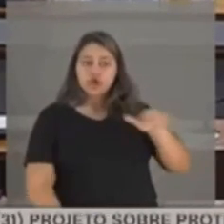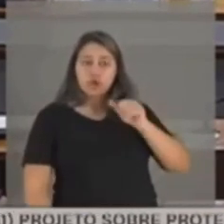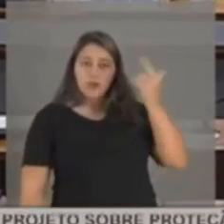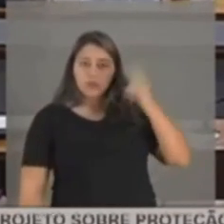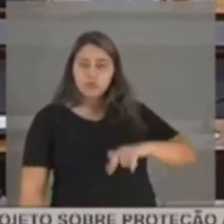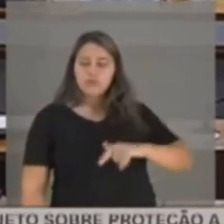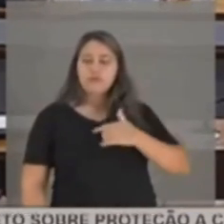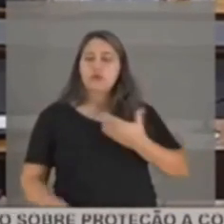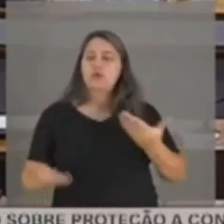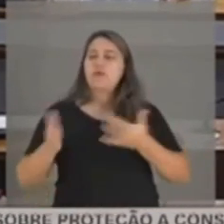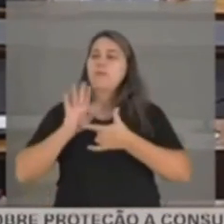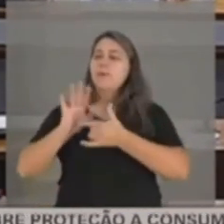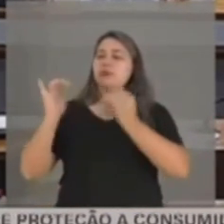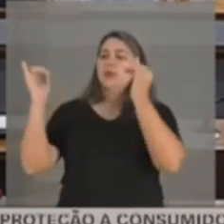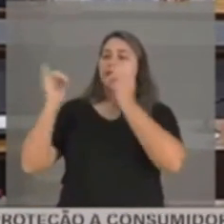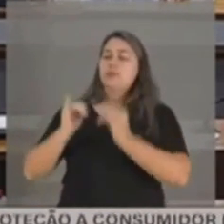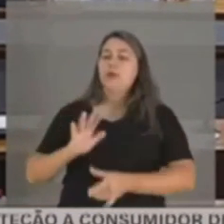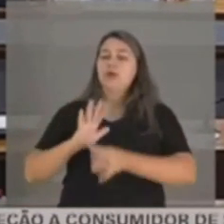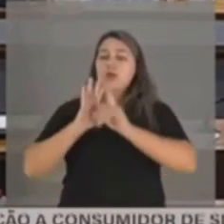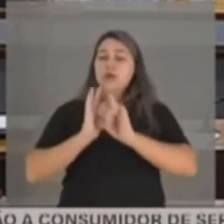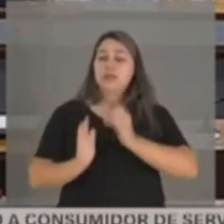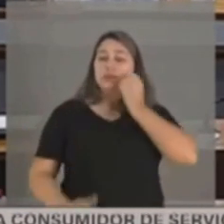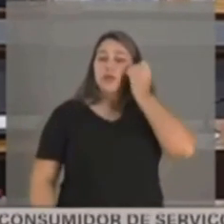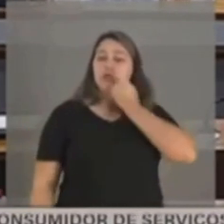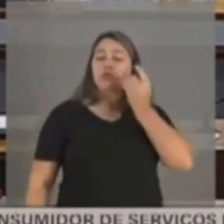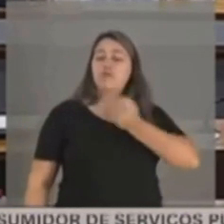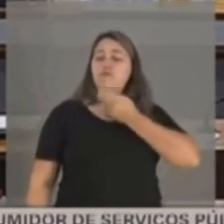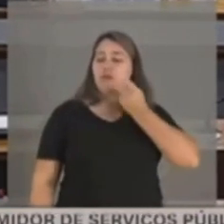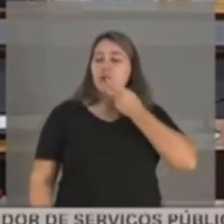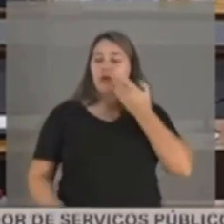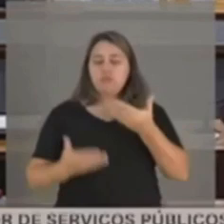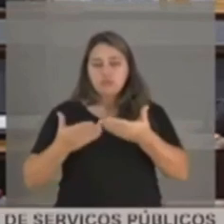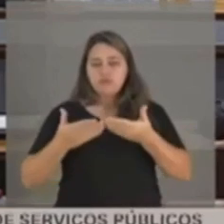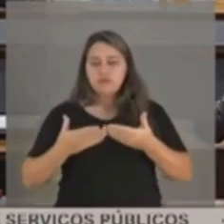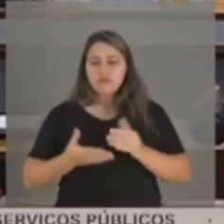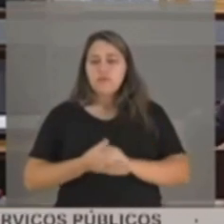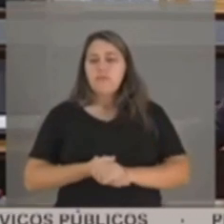Faça as imagens antes da senadora Zenaide falar, por favor.